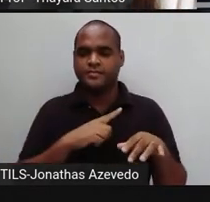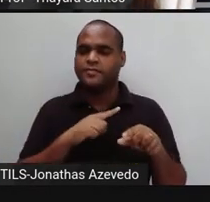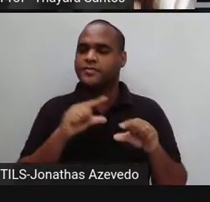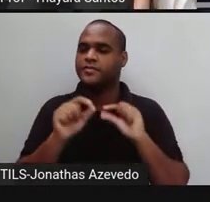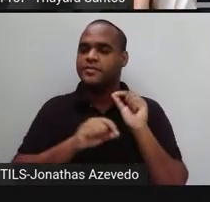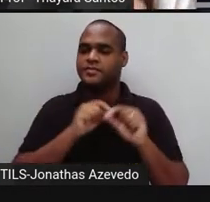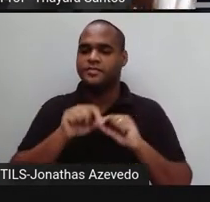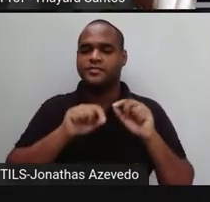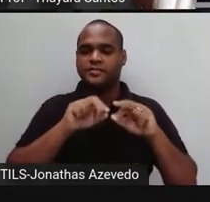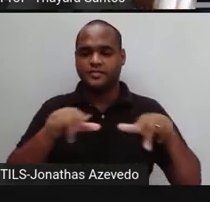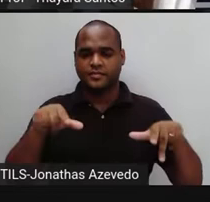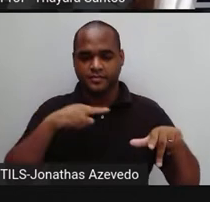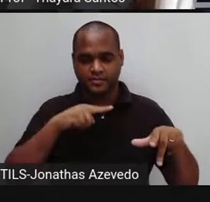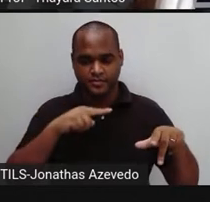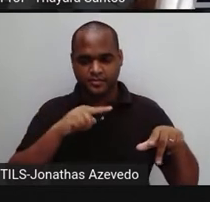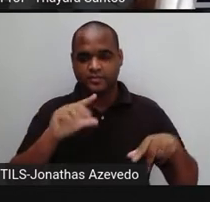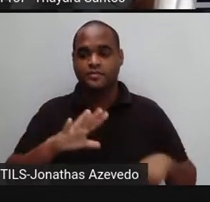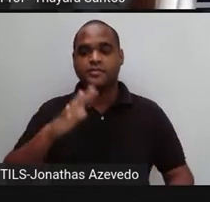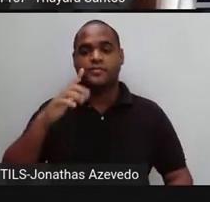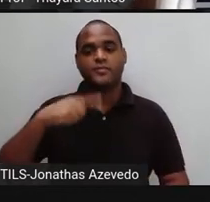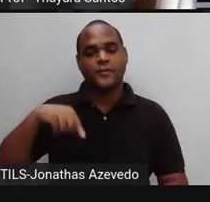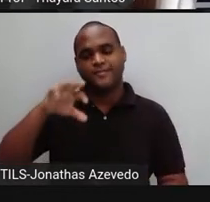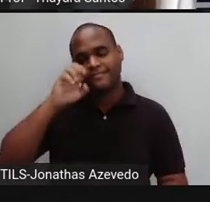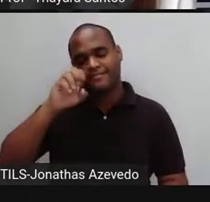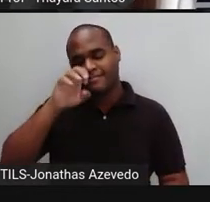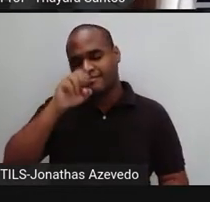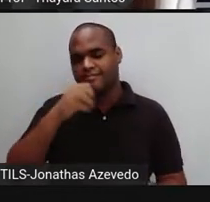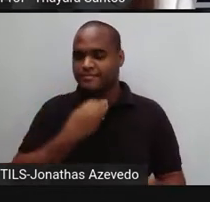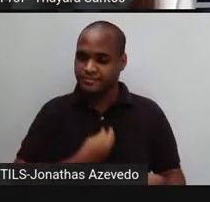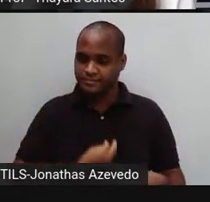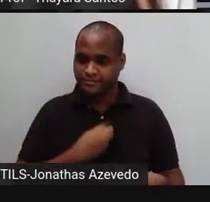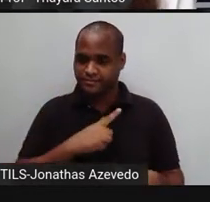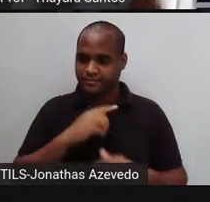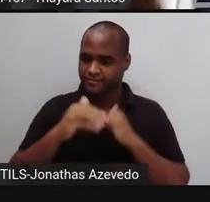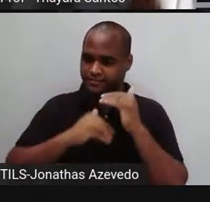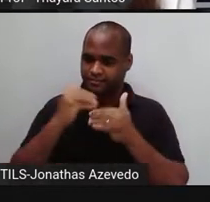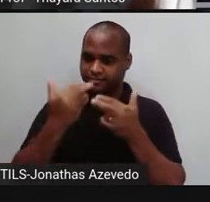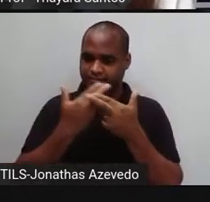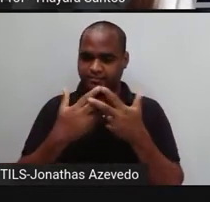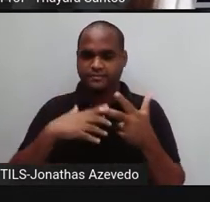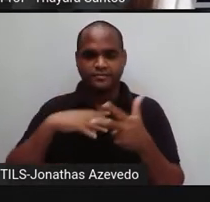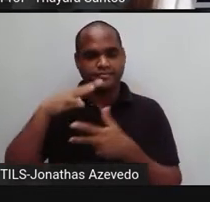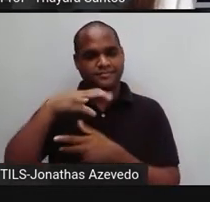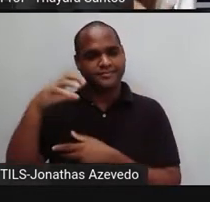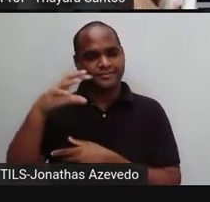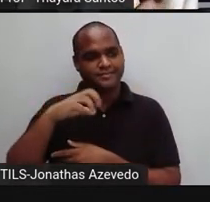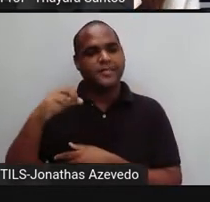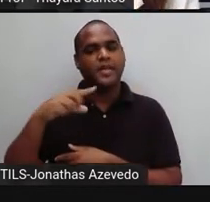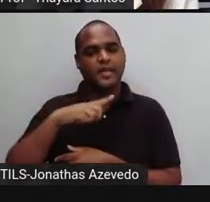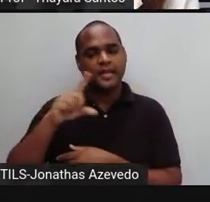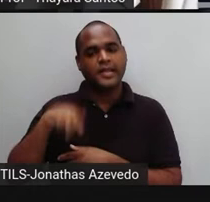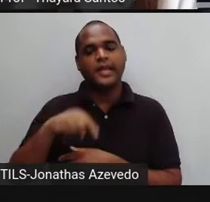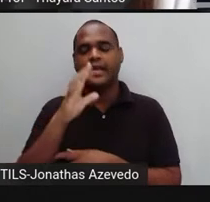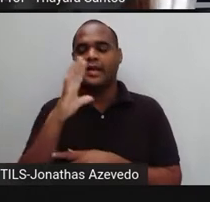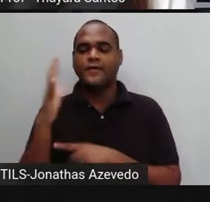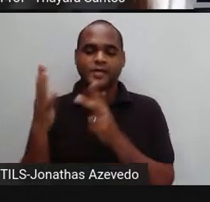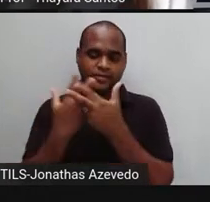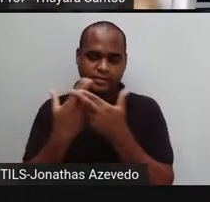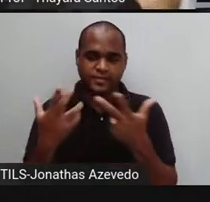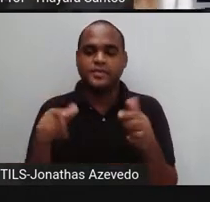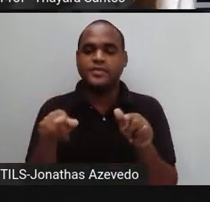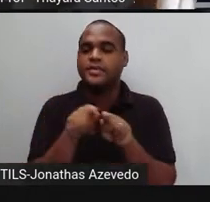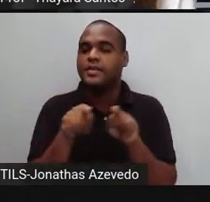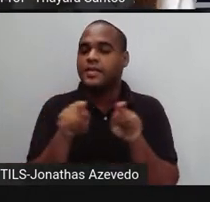é que isso acontece? O oxigênio que a gente respira, ele vem do processo de fotossíntese que é realizado pelas plantas e